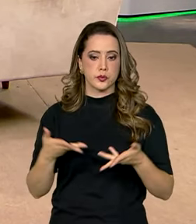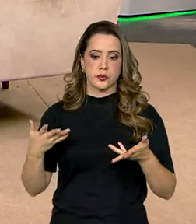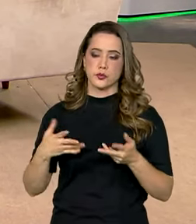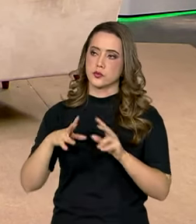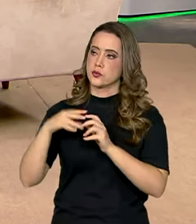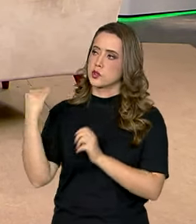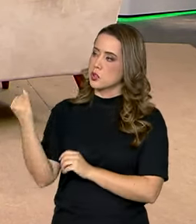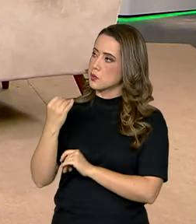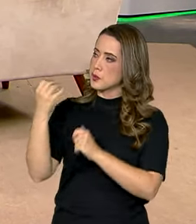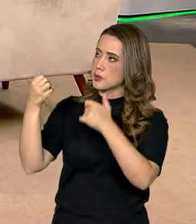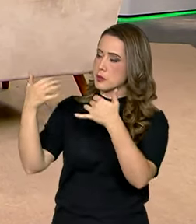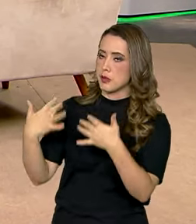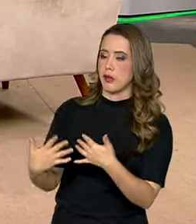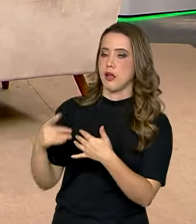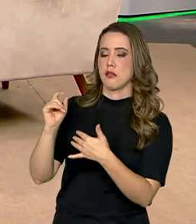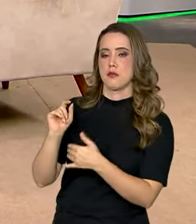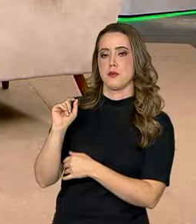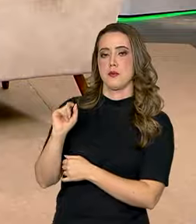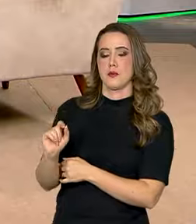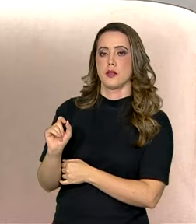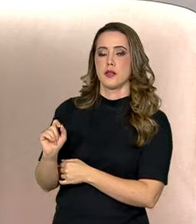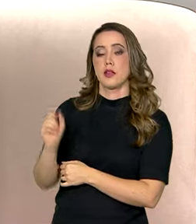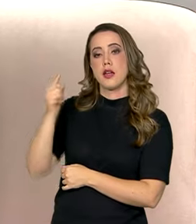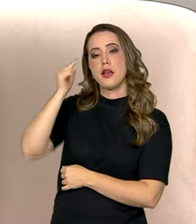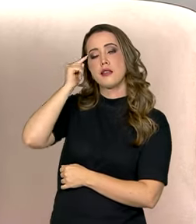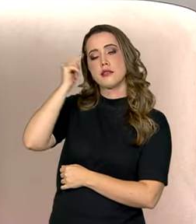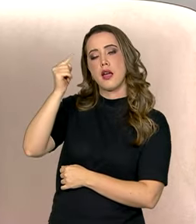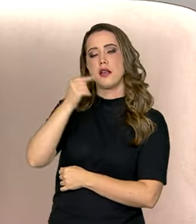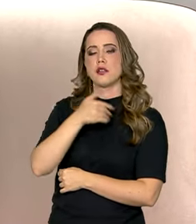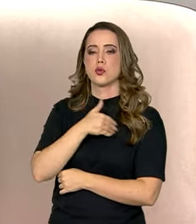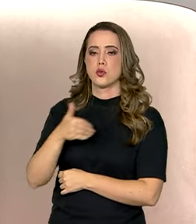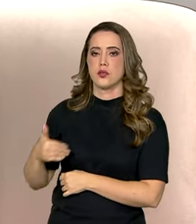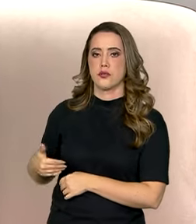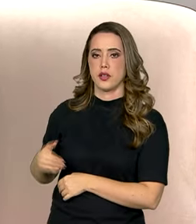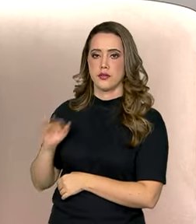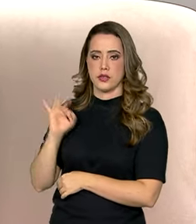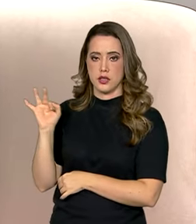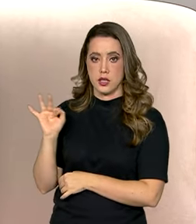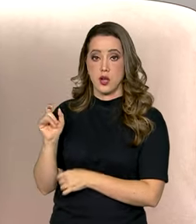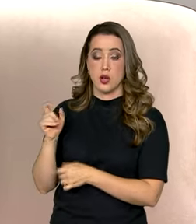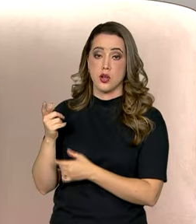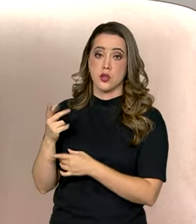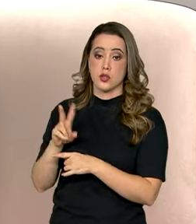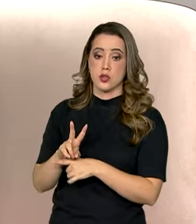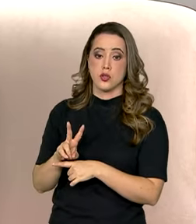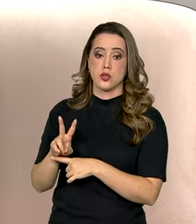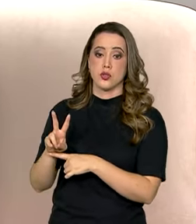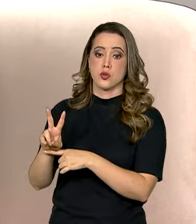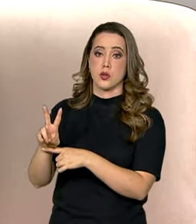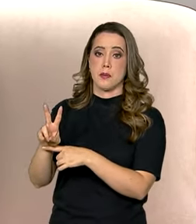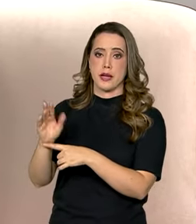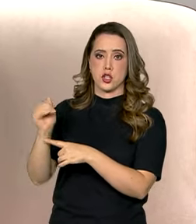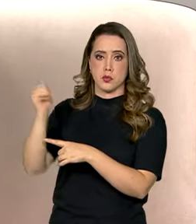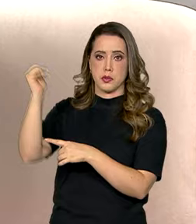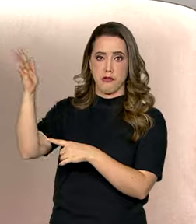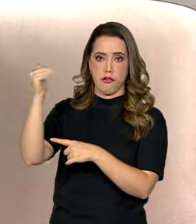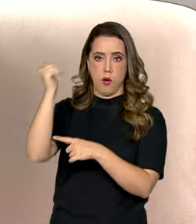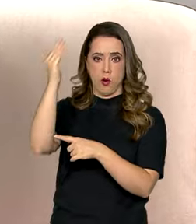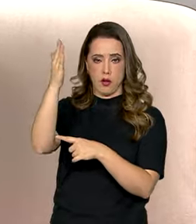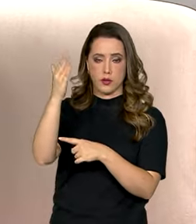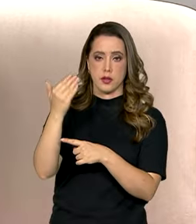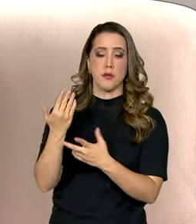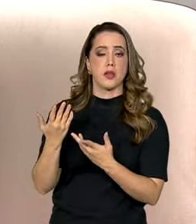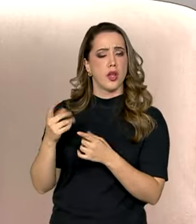conta aí da pauta, que é a ideia do governo de retomar os financiamentos no exterior, né, para o